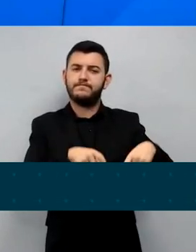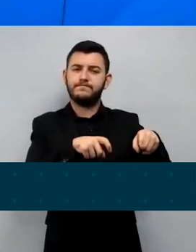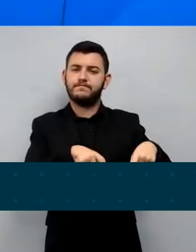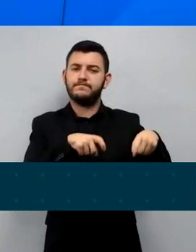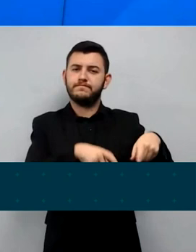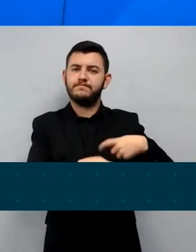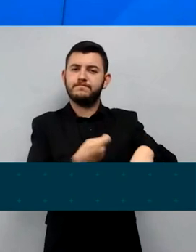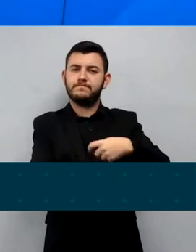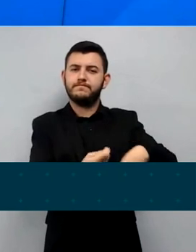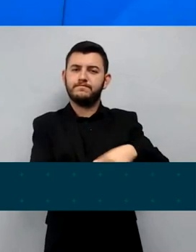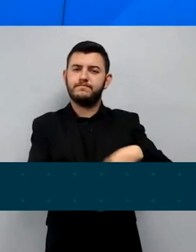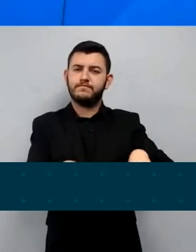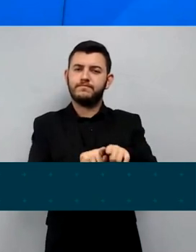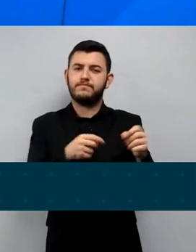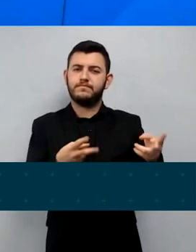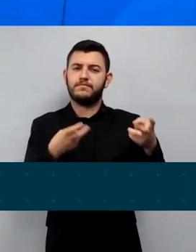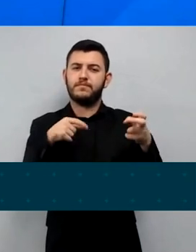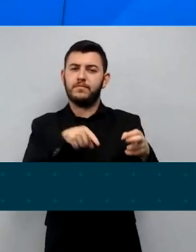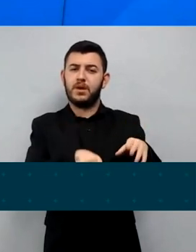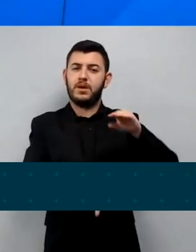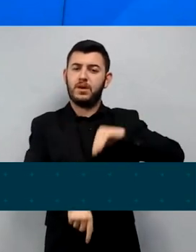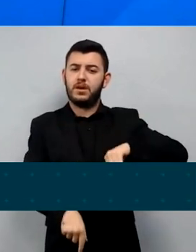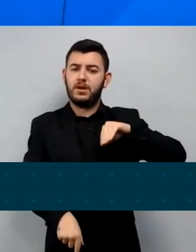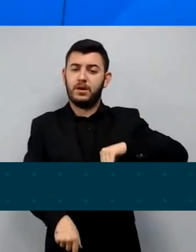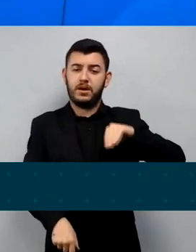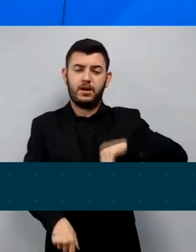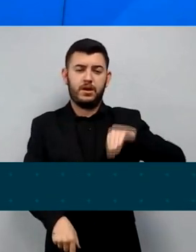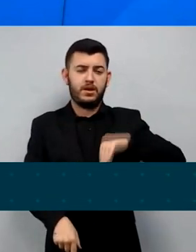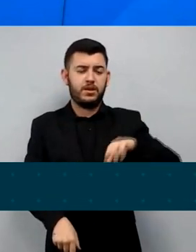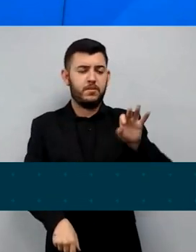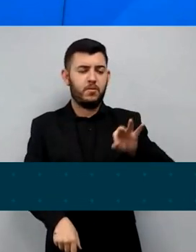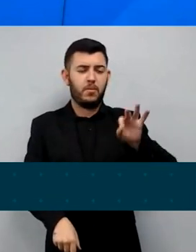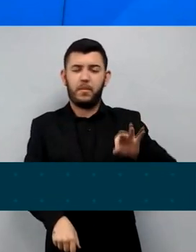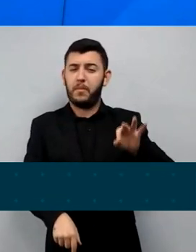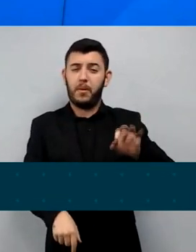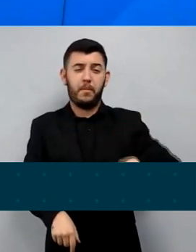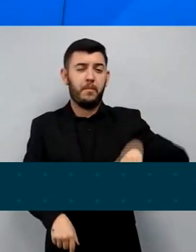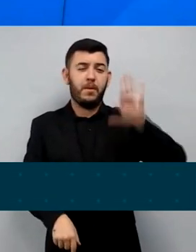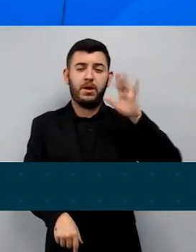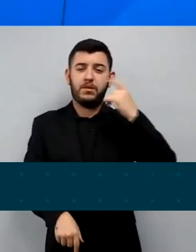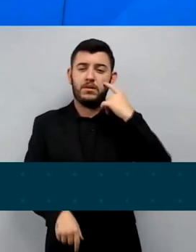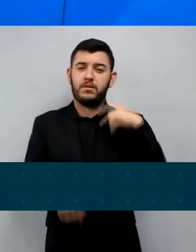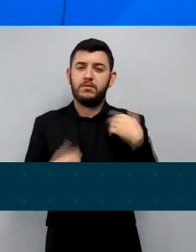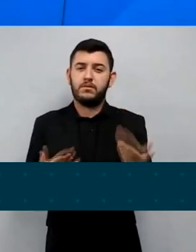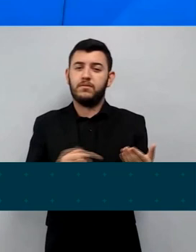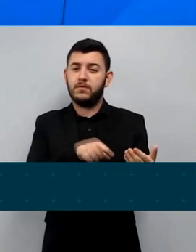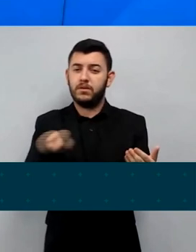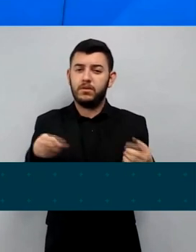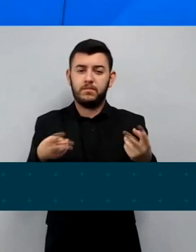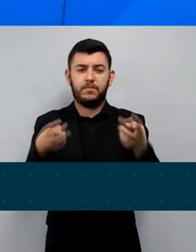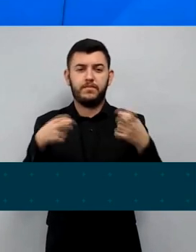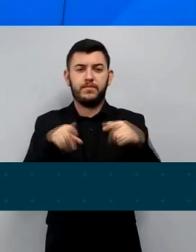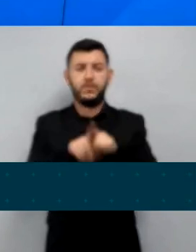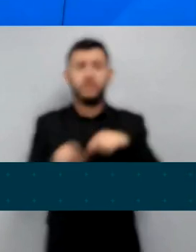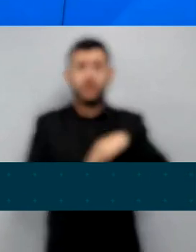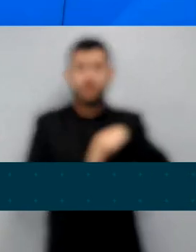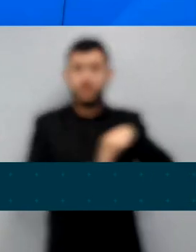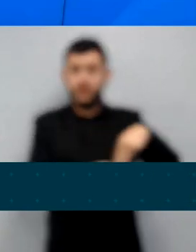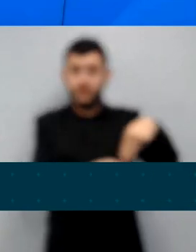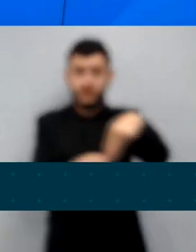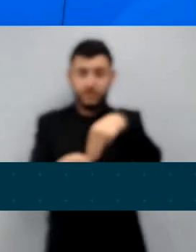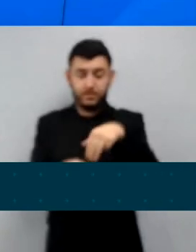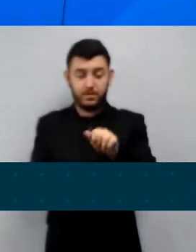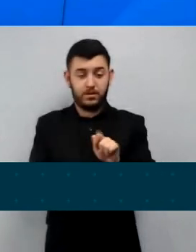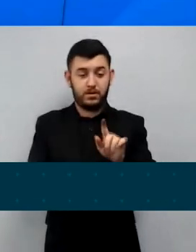onde existe maior renda percada. Os municípios do agronegócio são os municípios com maior